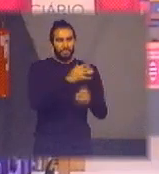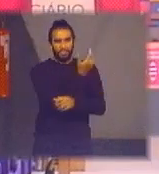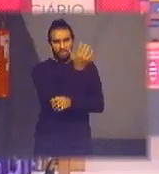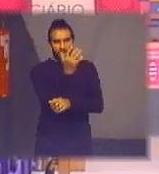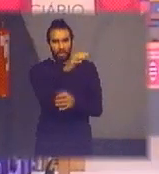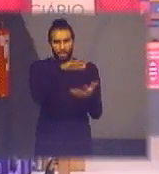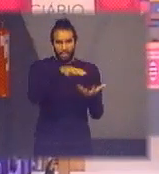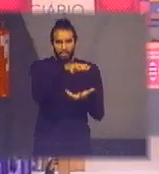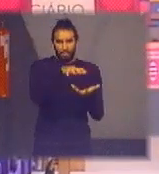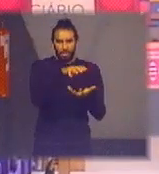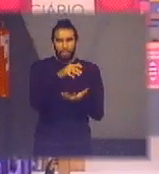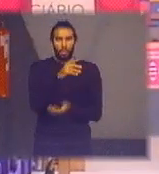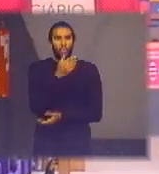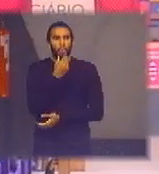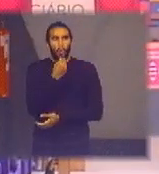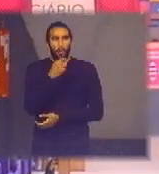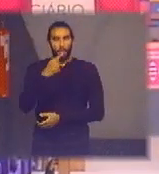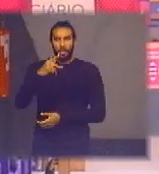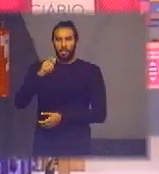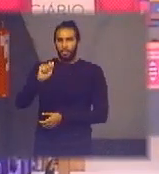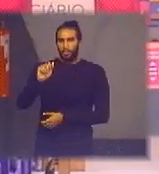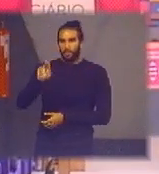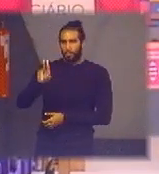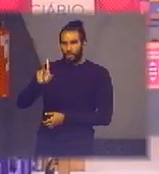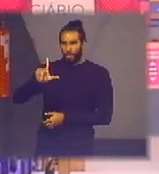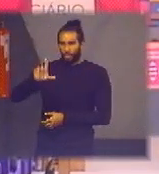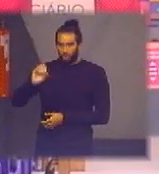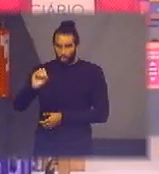Celso dos Reis Gomes que mediará o painel